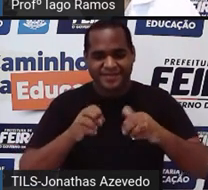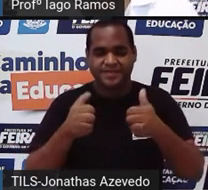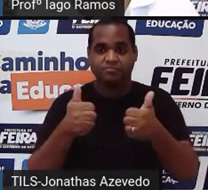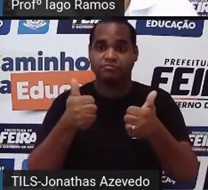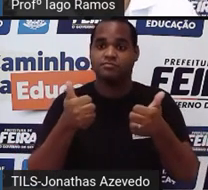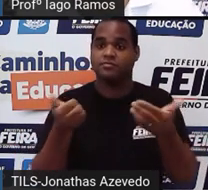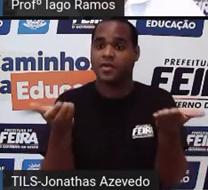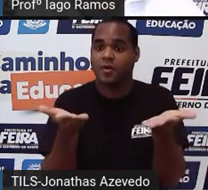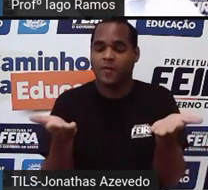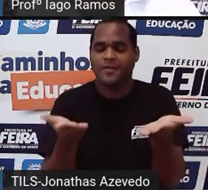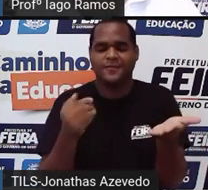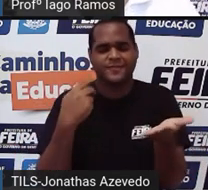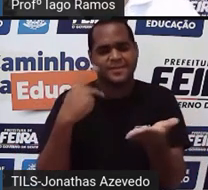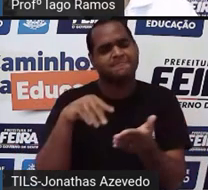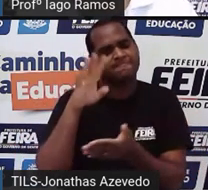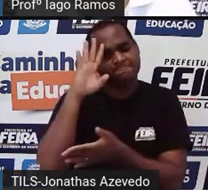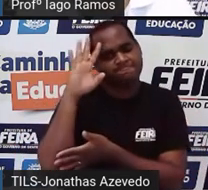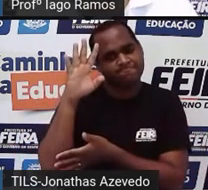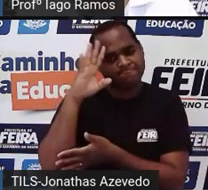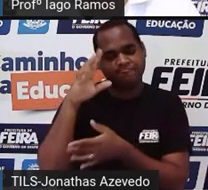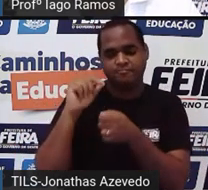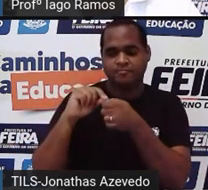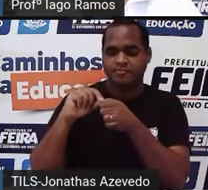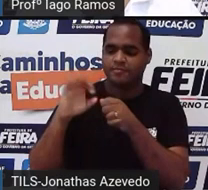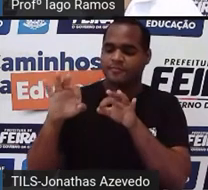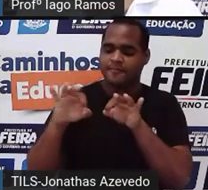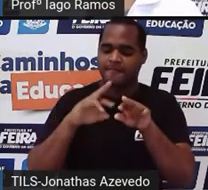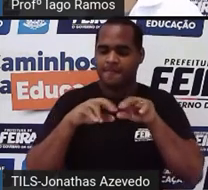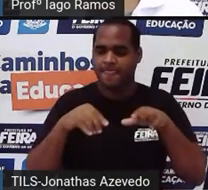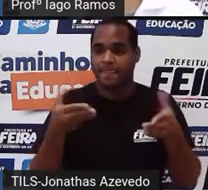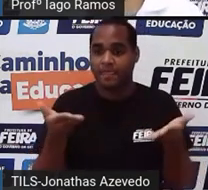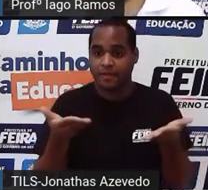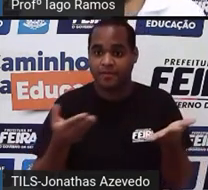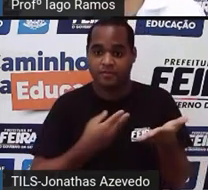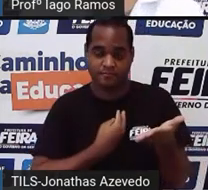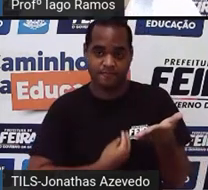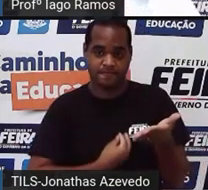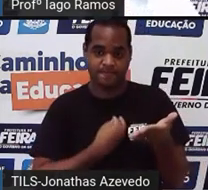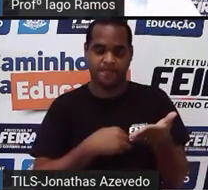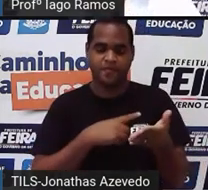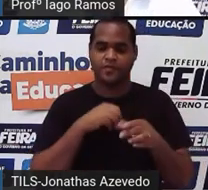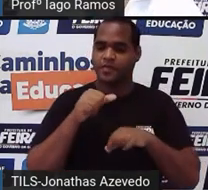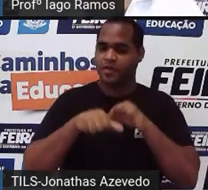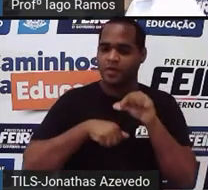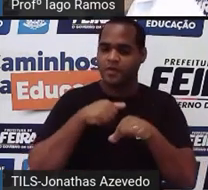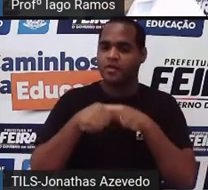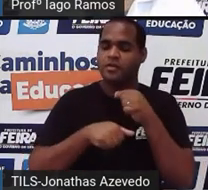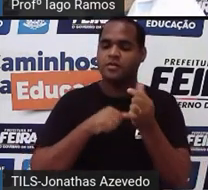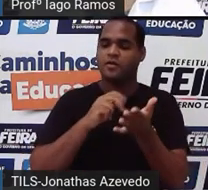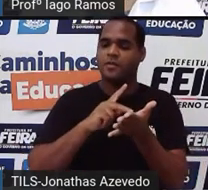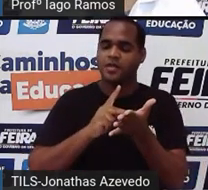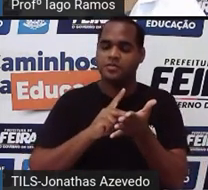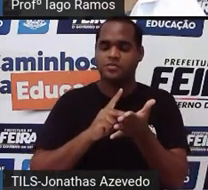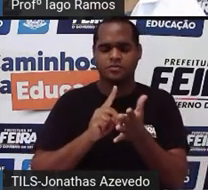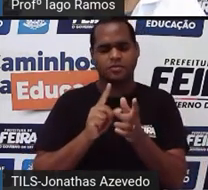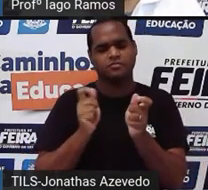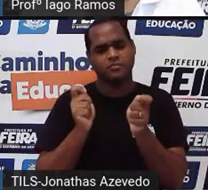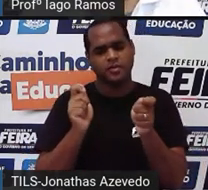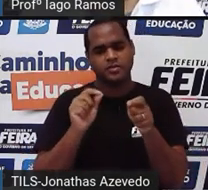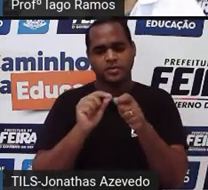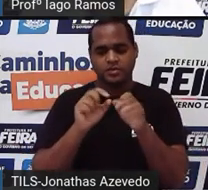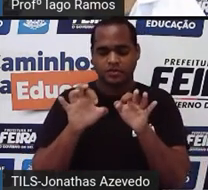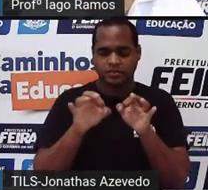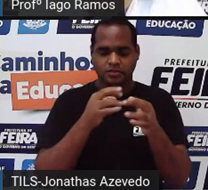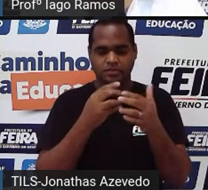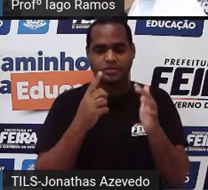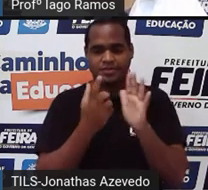Agora, é que a gente vai ver uma transformação geométrica que a gente pode fazer com as